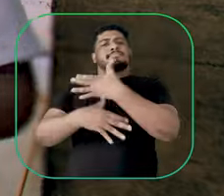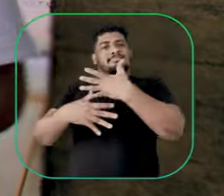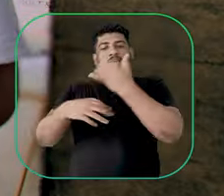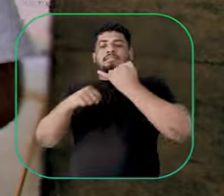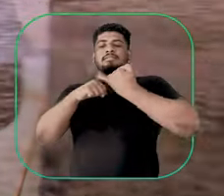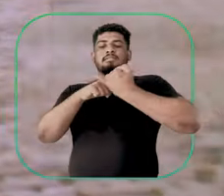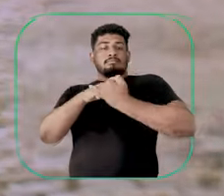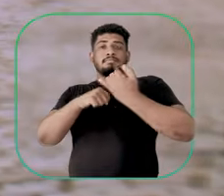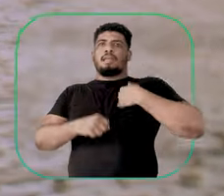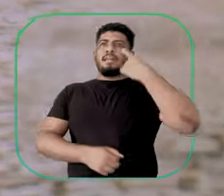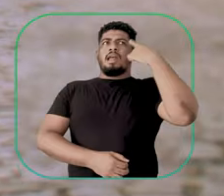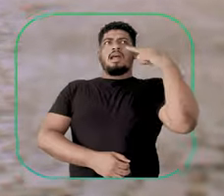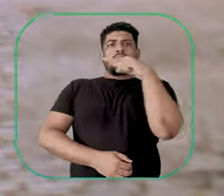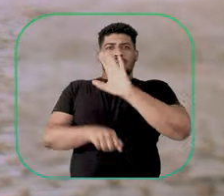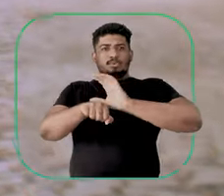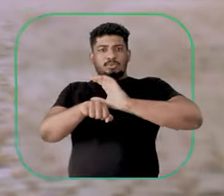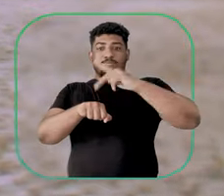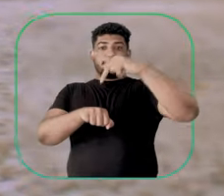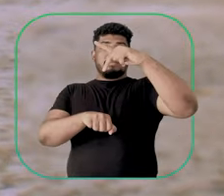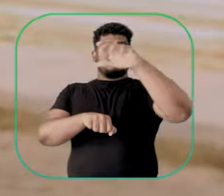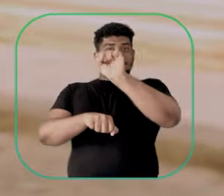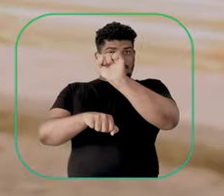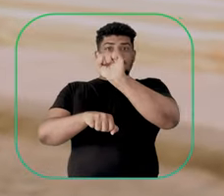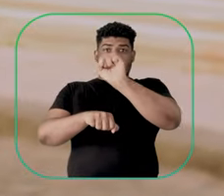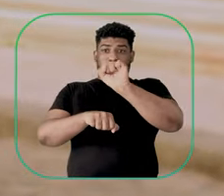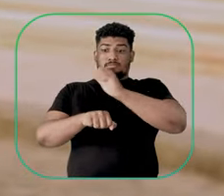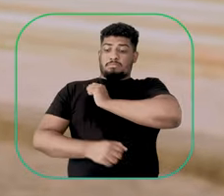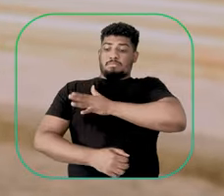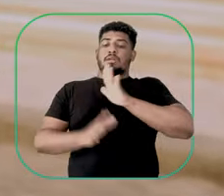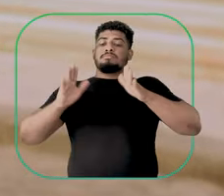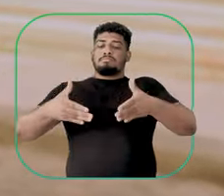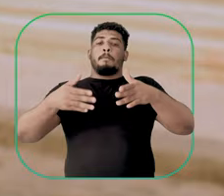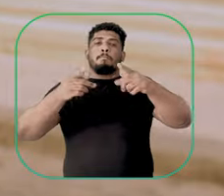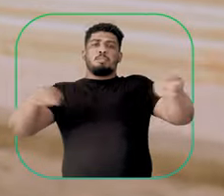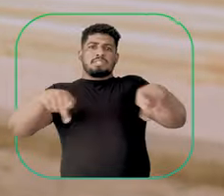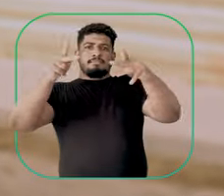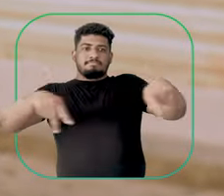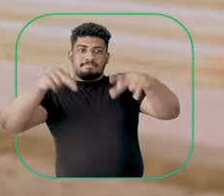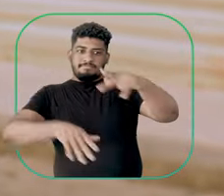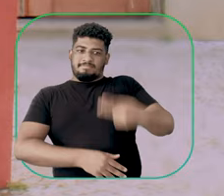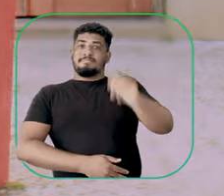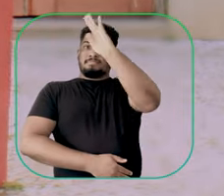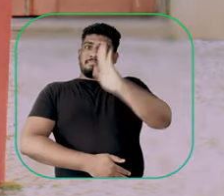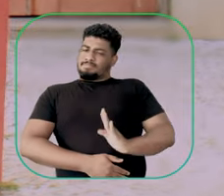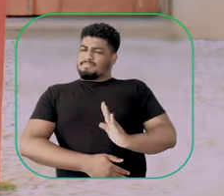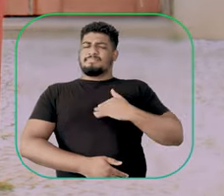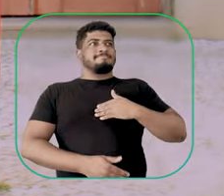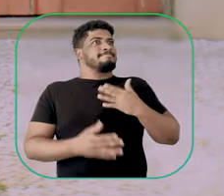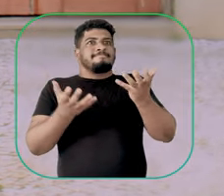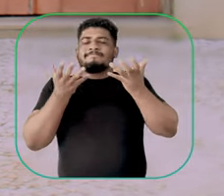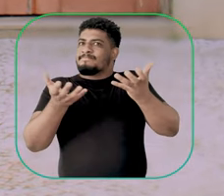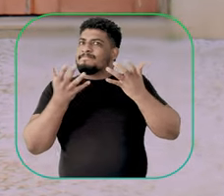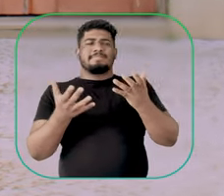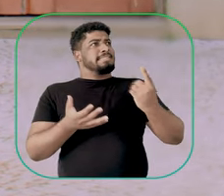voltei para a minha cidade de Itapsuma e soube do curso da pós-graduação do IF, focado na música popular brasileira, que é uma coisa que eu